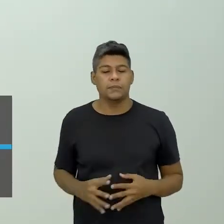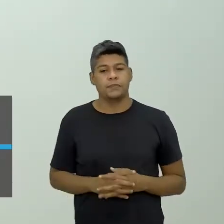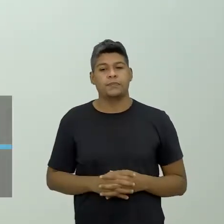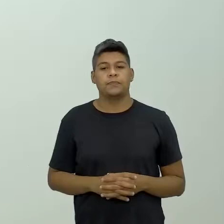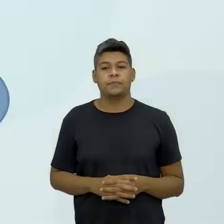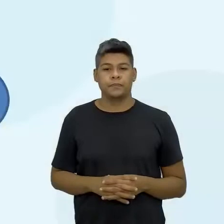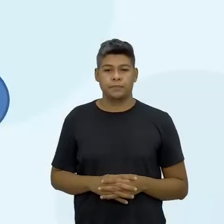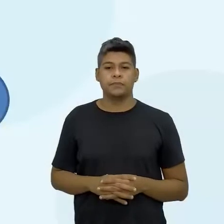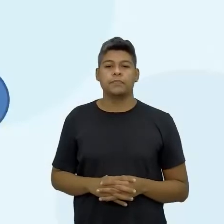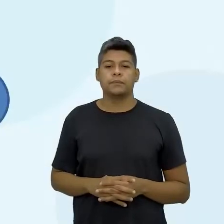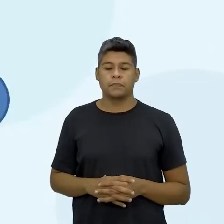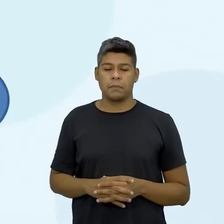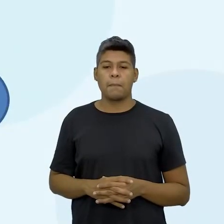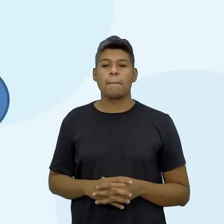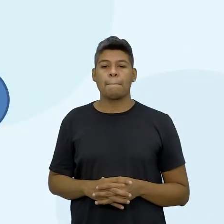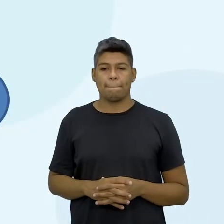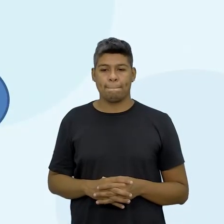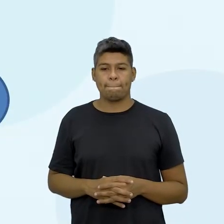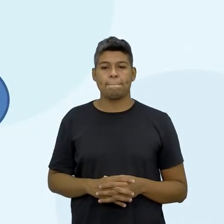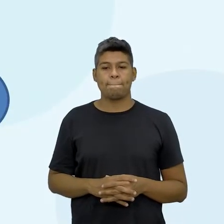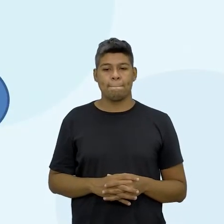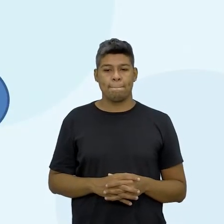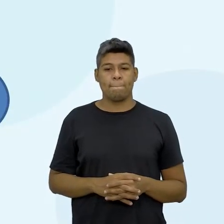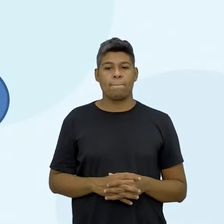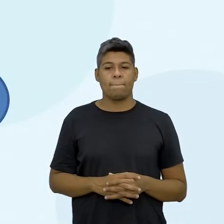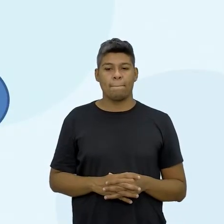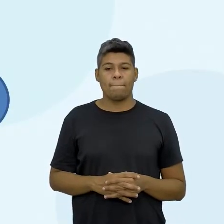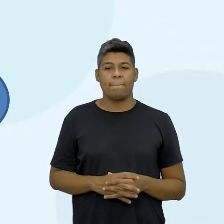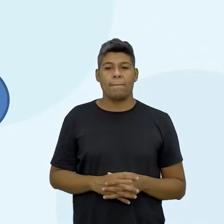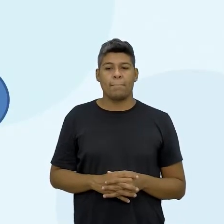reserva de emergência